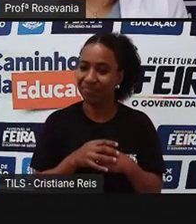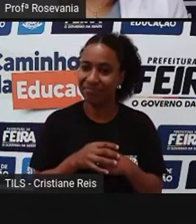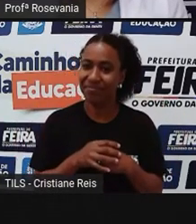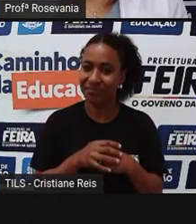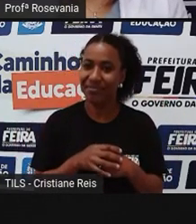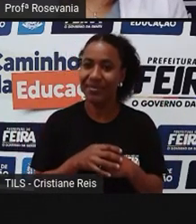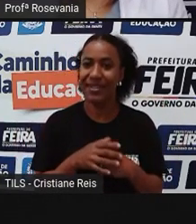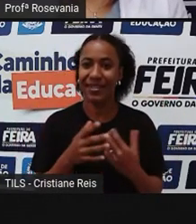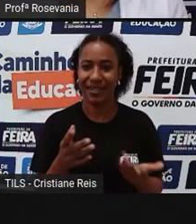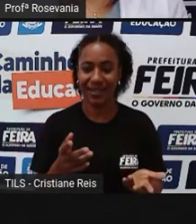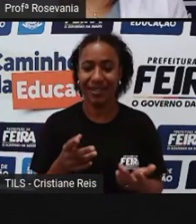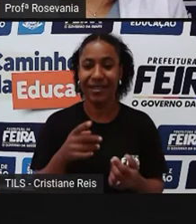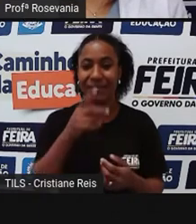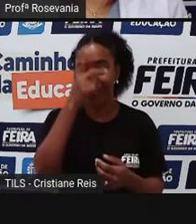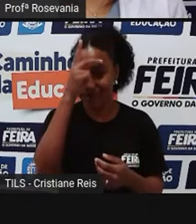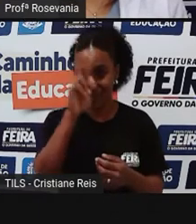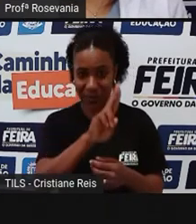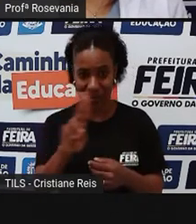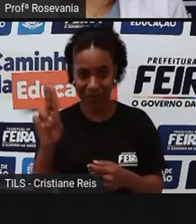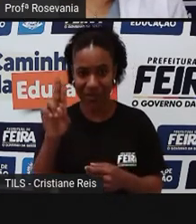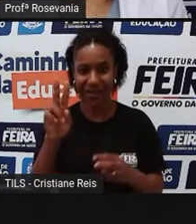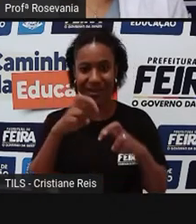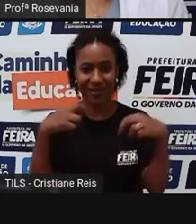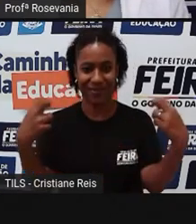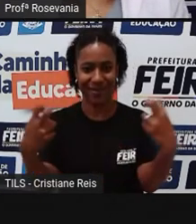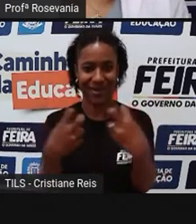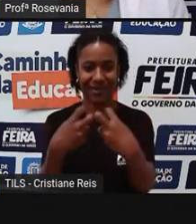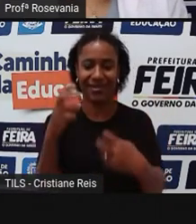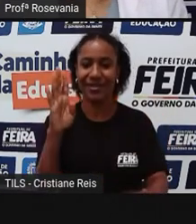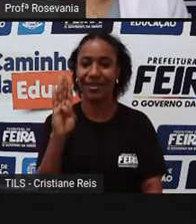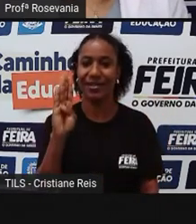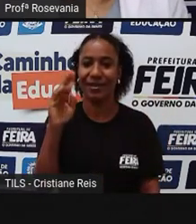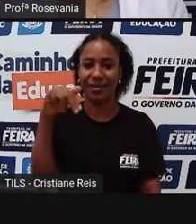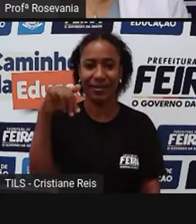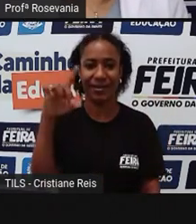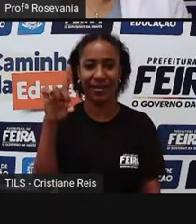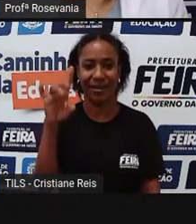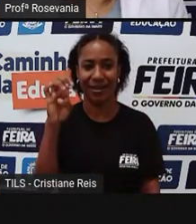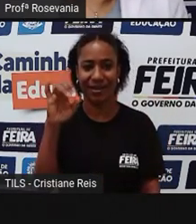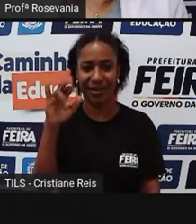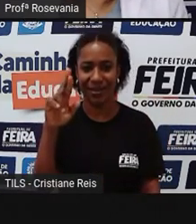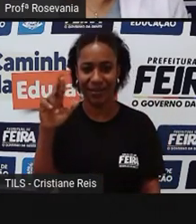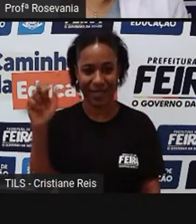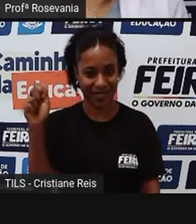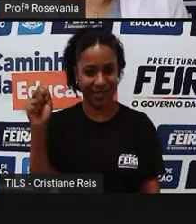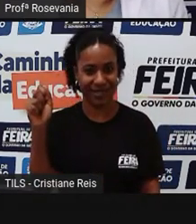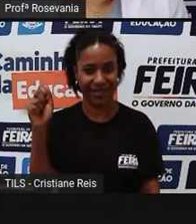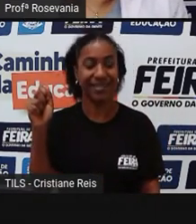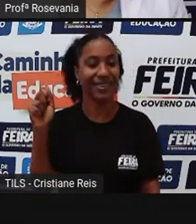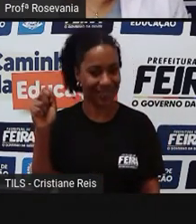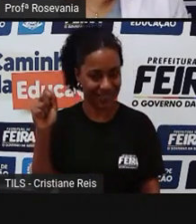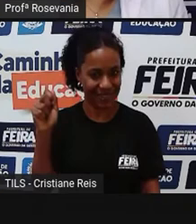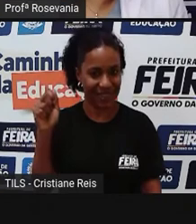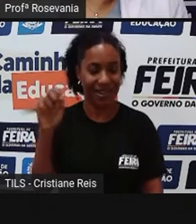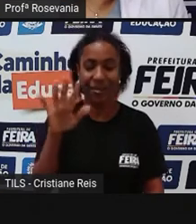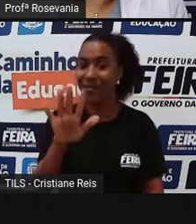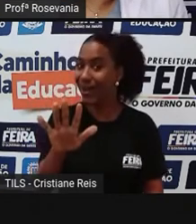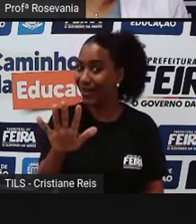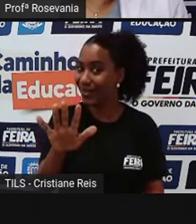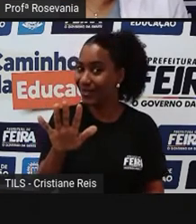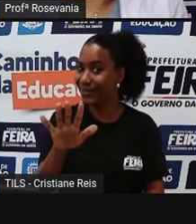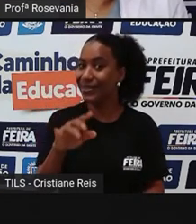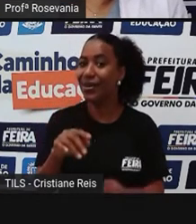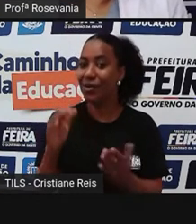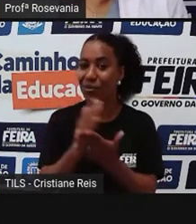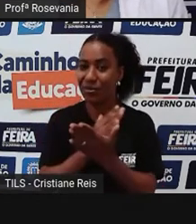muita gente dá o nome dessa praça todinha aqui, né, como a Praça JJ Seabra, mas na realidade a JJ Seabra é o